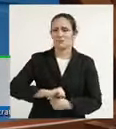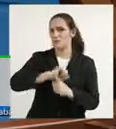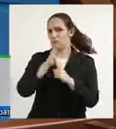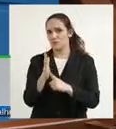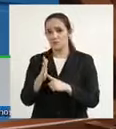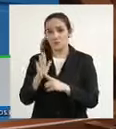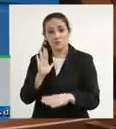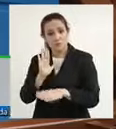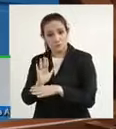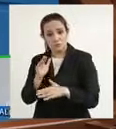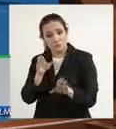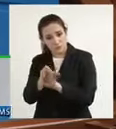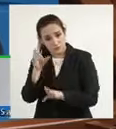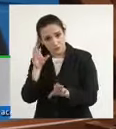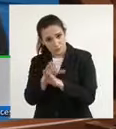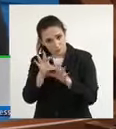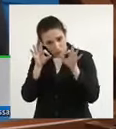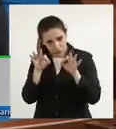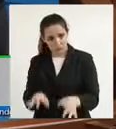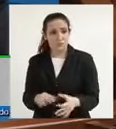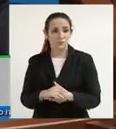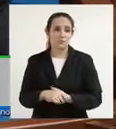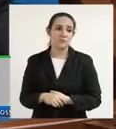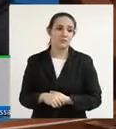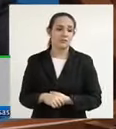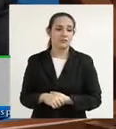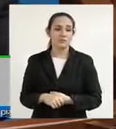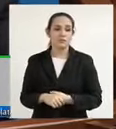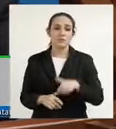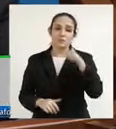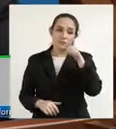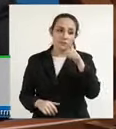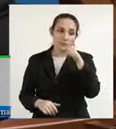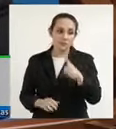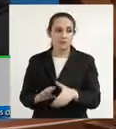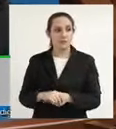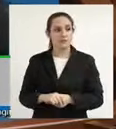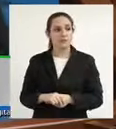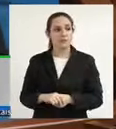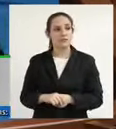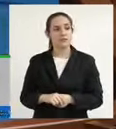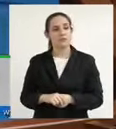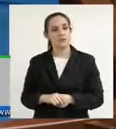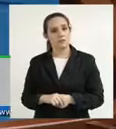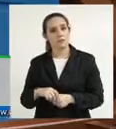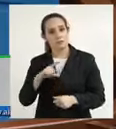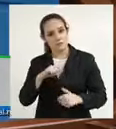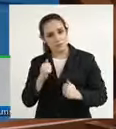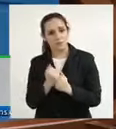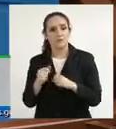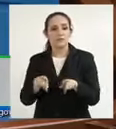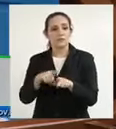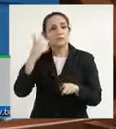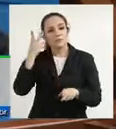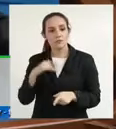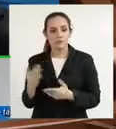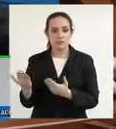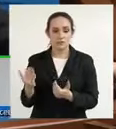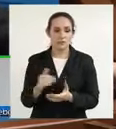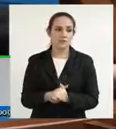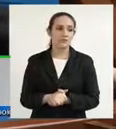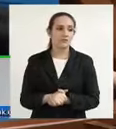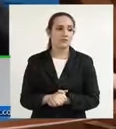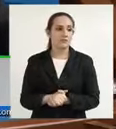o aporte e o atendimento a esta mulher ou esta criança ou adolescente. E aí então